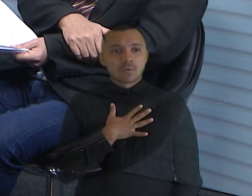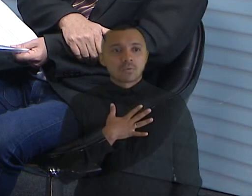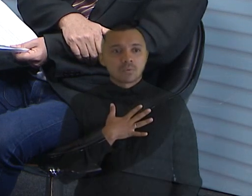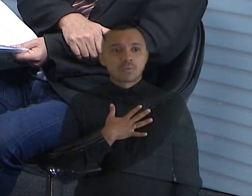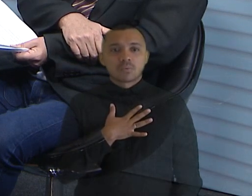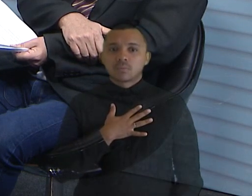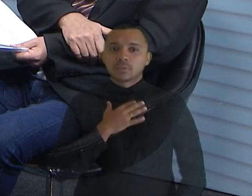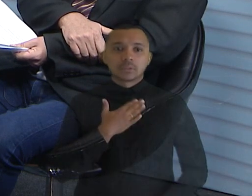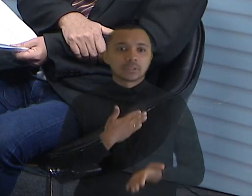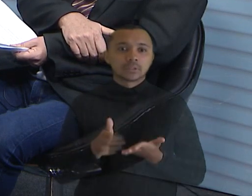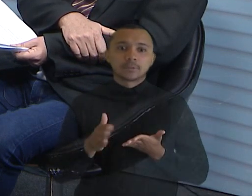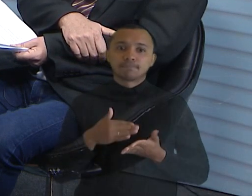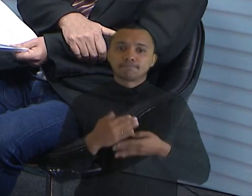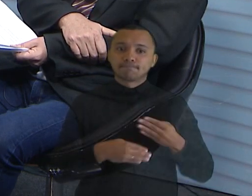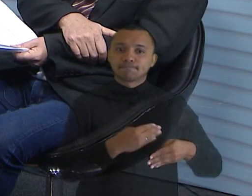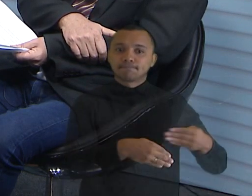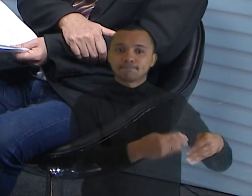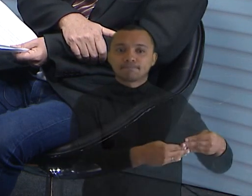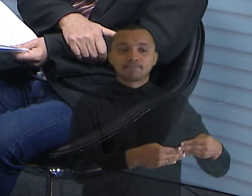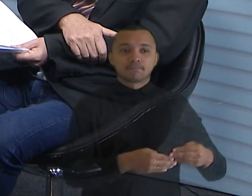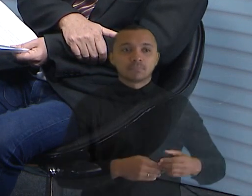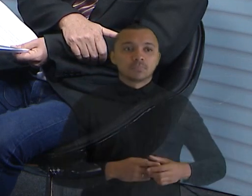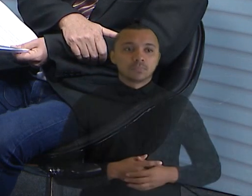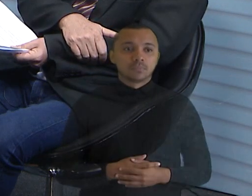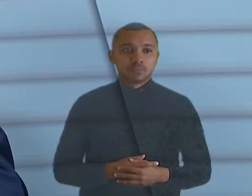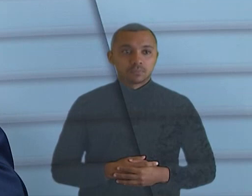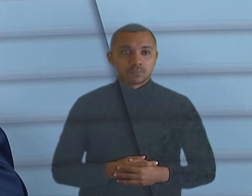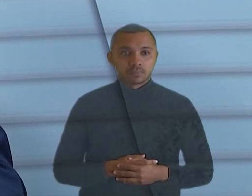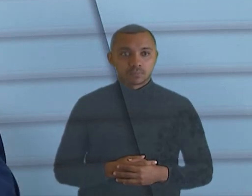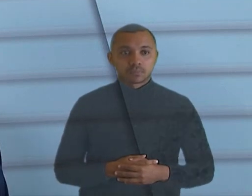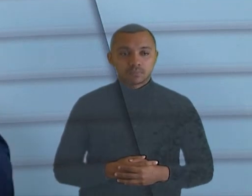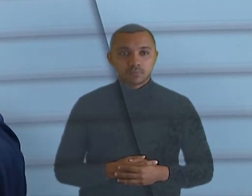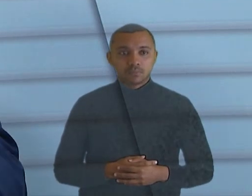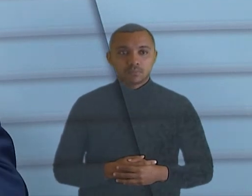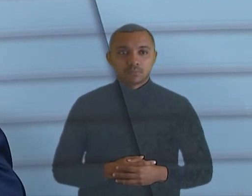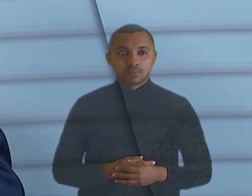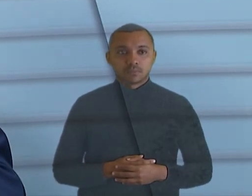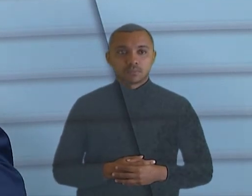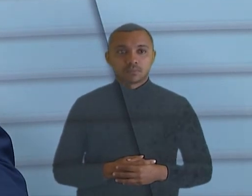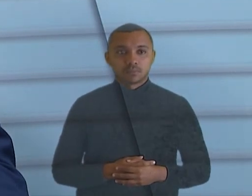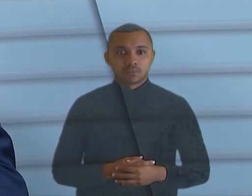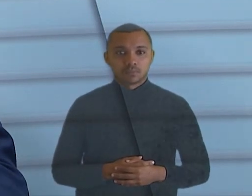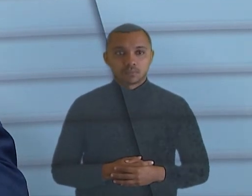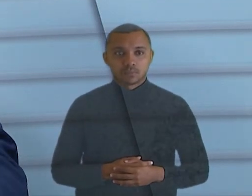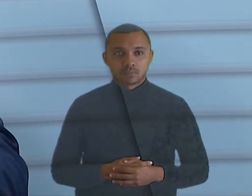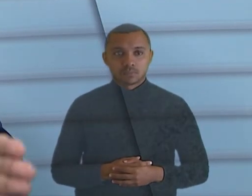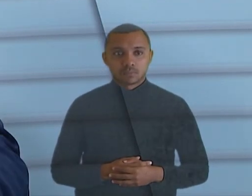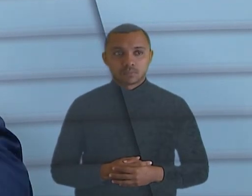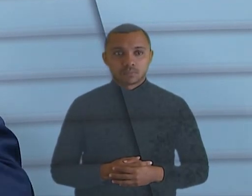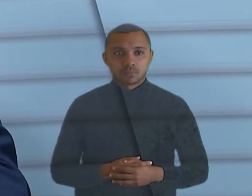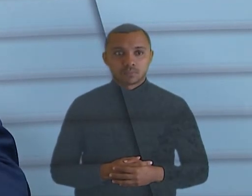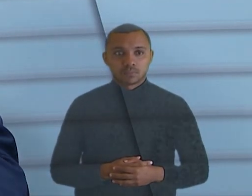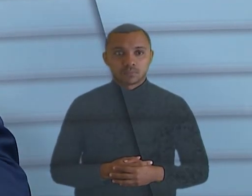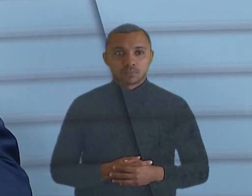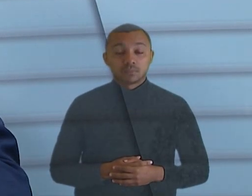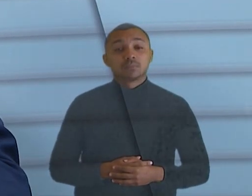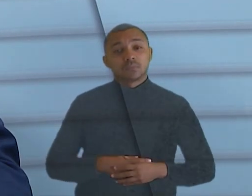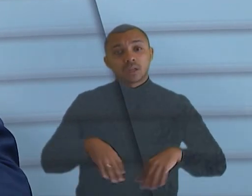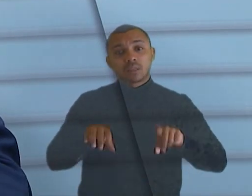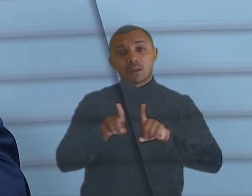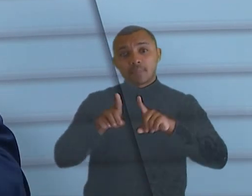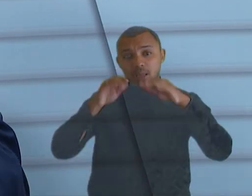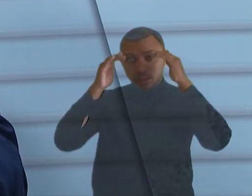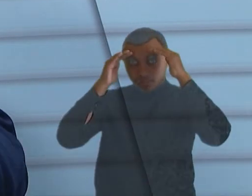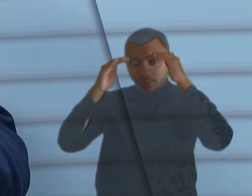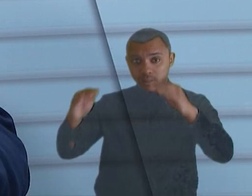e vem sufando. E, assim, hoje, olhando até em retrospecto, é claro que a gente tem o maior respeito pelo